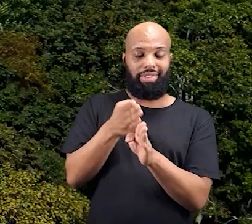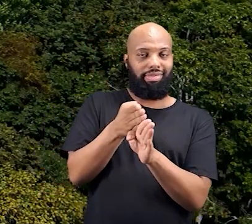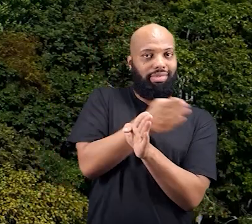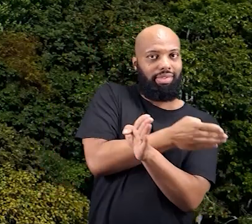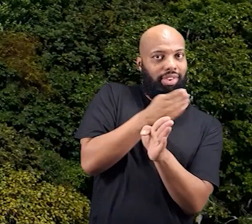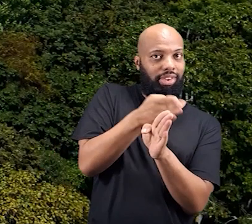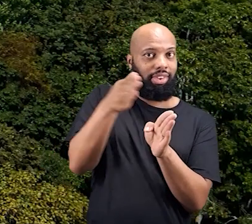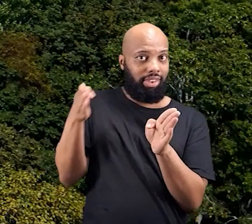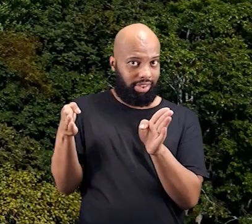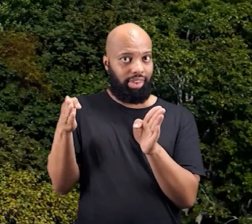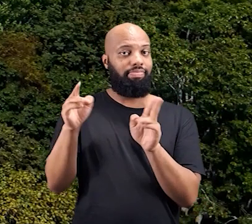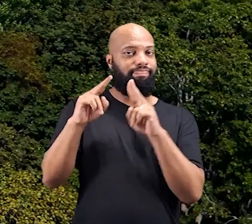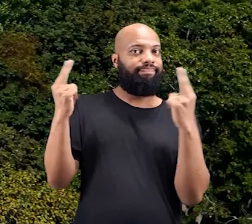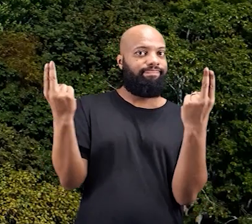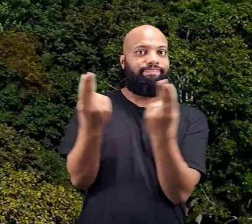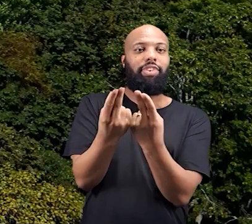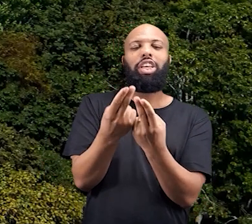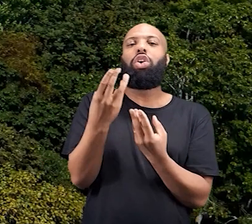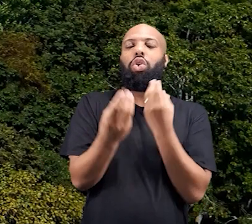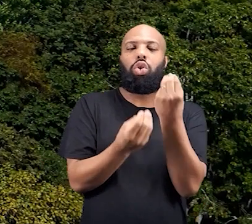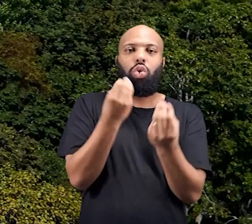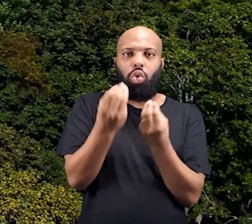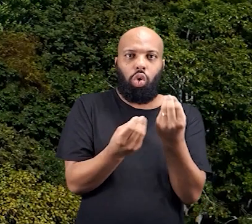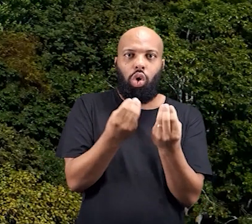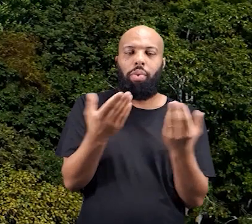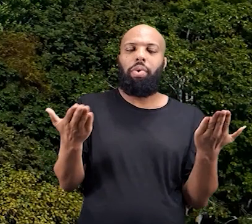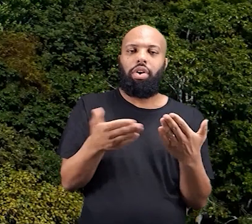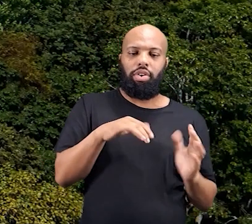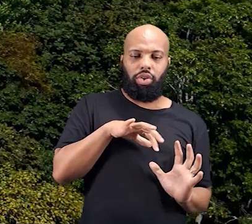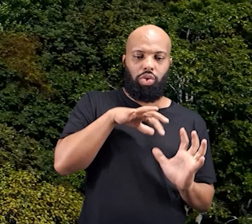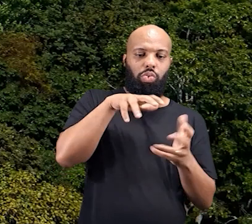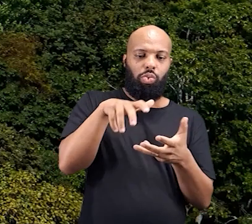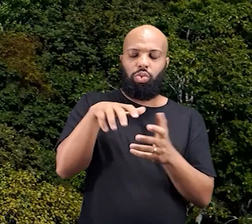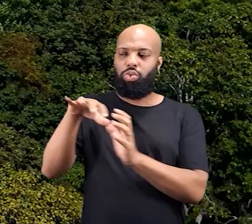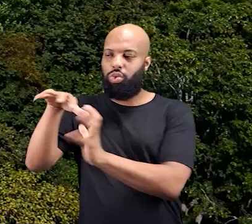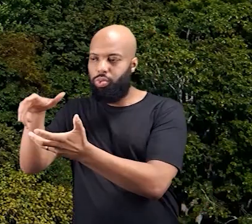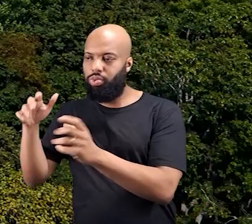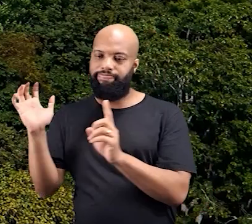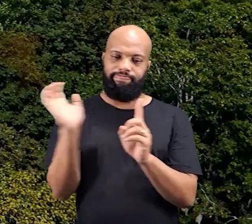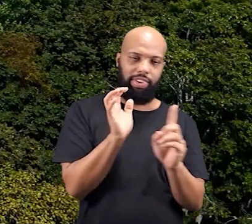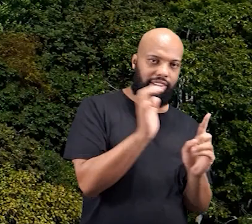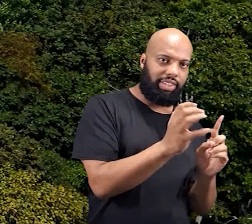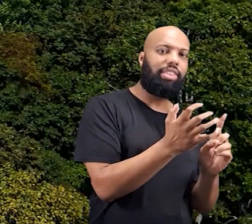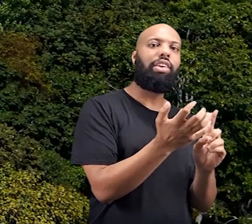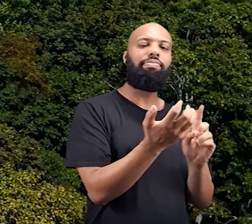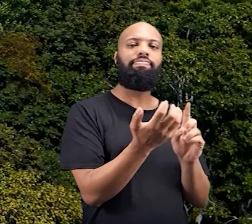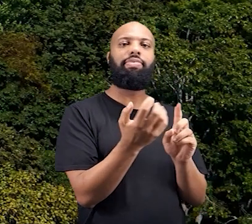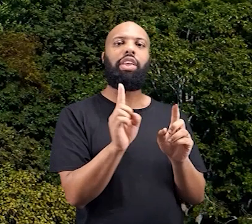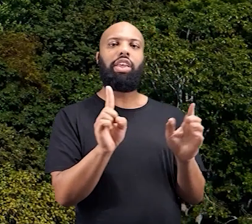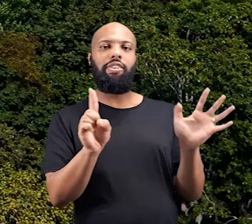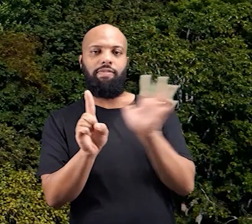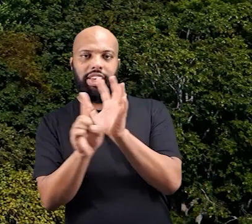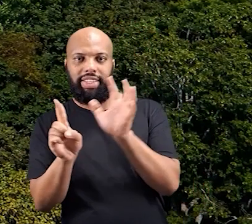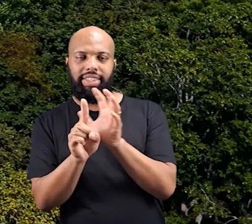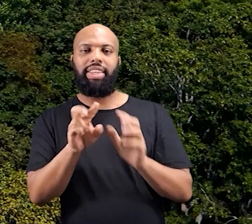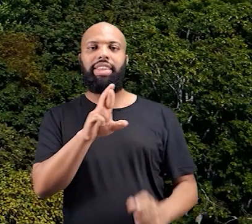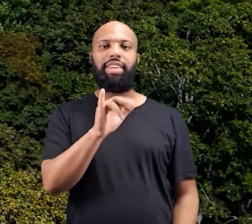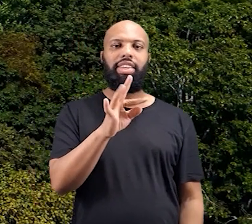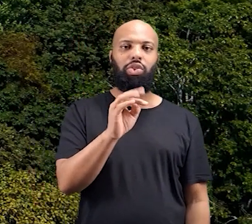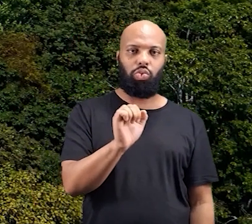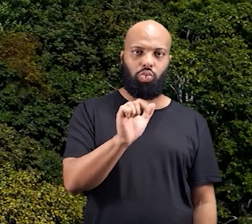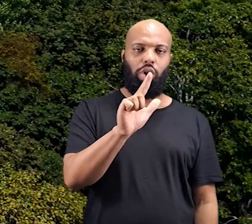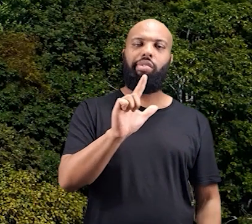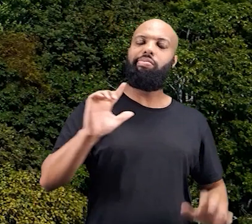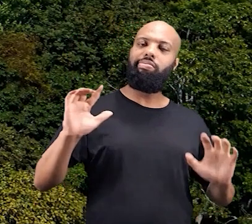dois universos, e como um mundo está impactando o outro, né? Rituais como esse que acontecem